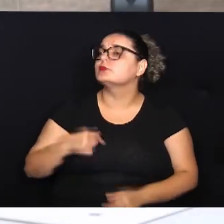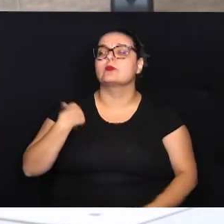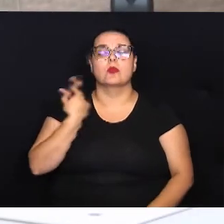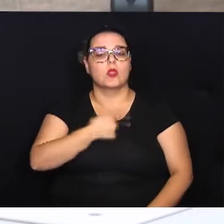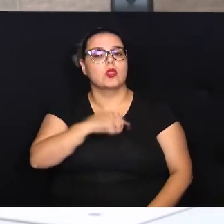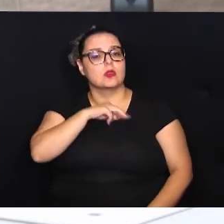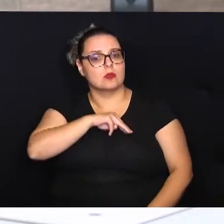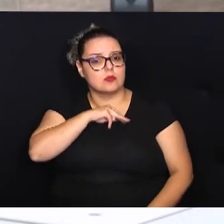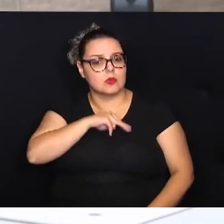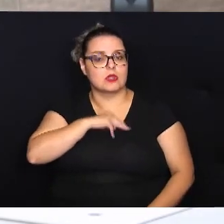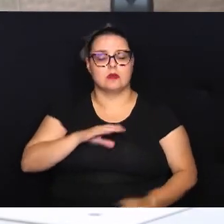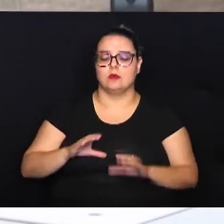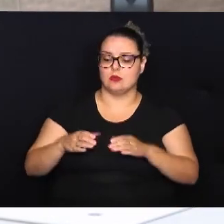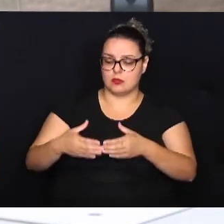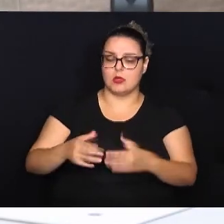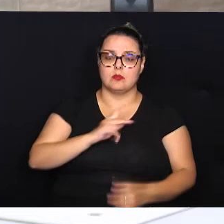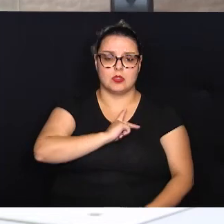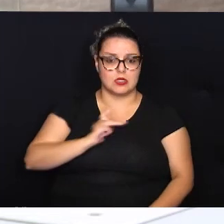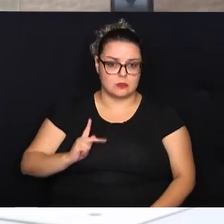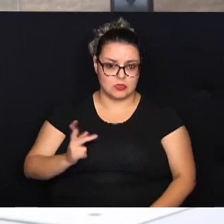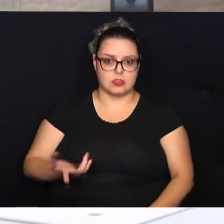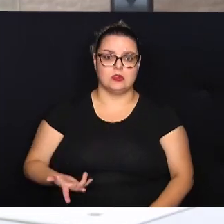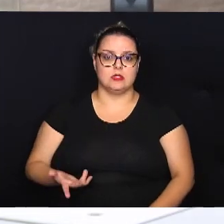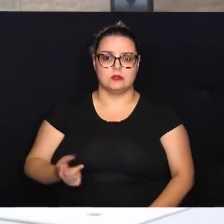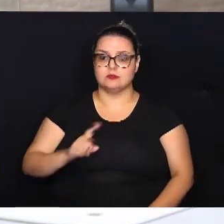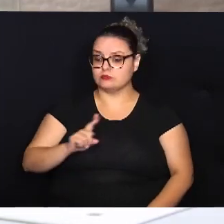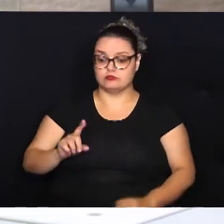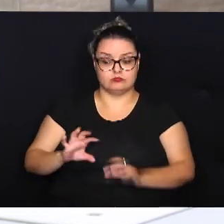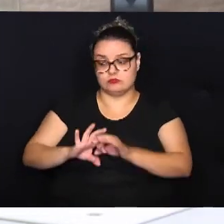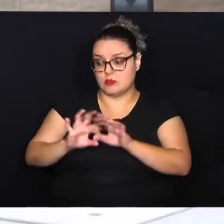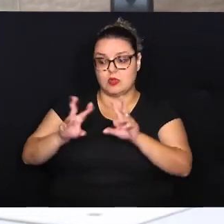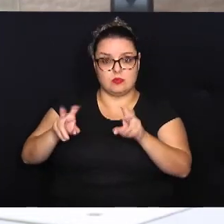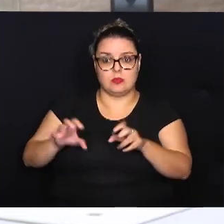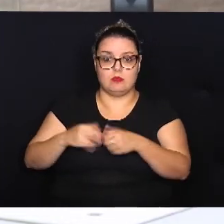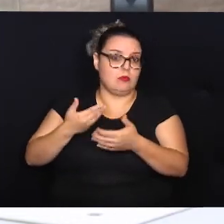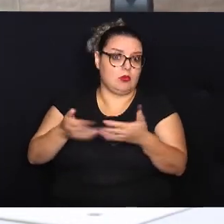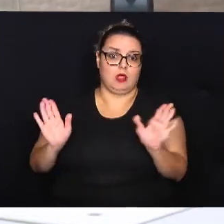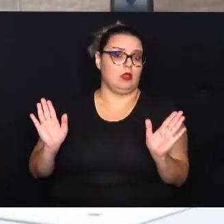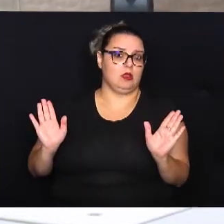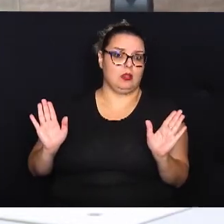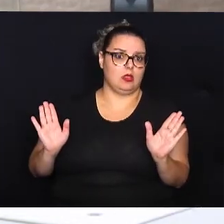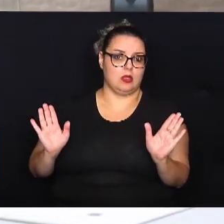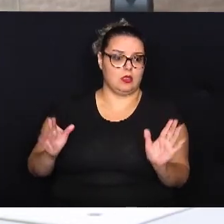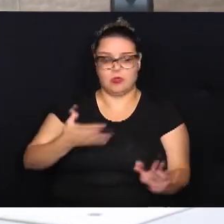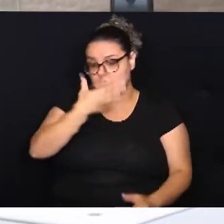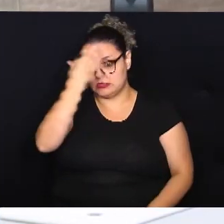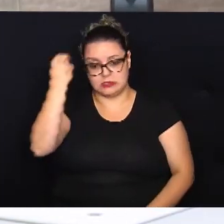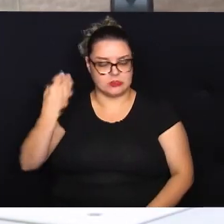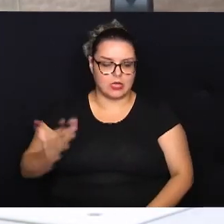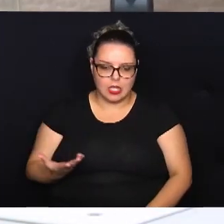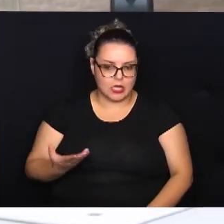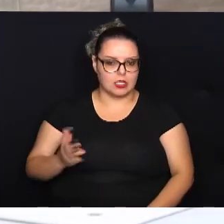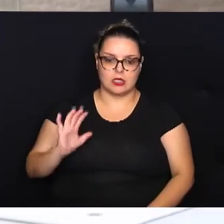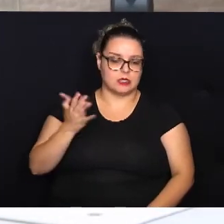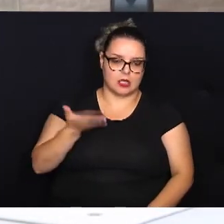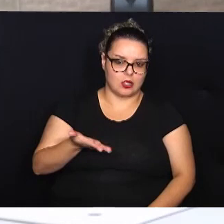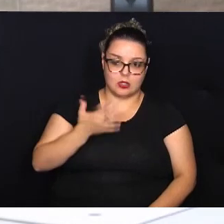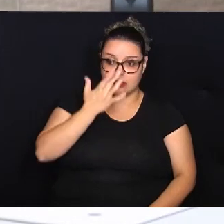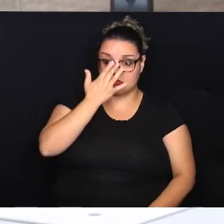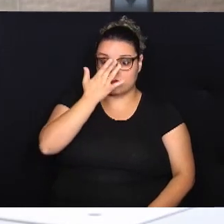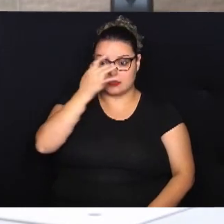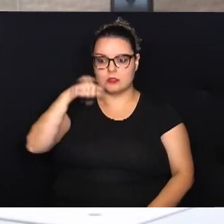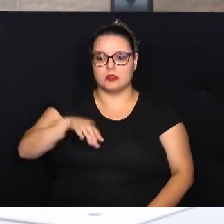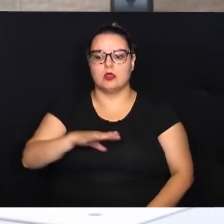missões nossas, como presidente da Comissão de Segurança, é não deixar esses temas se perderem ou simplesmente a gente esquecer que esse fato está